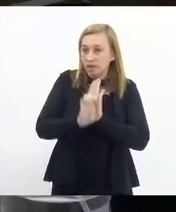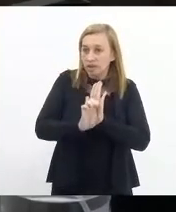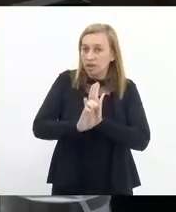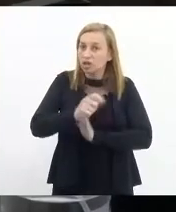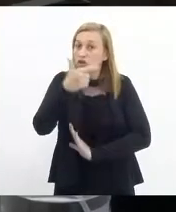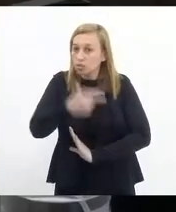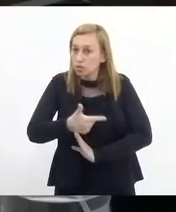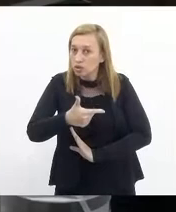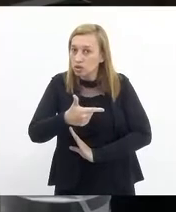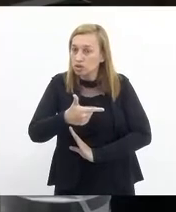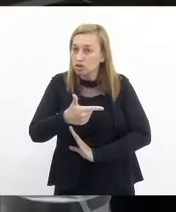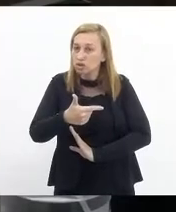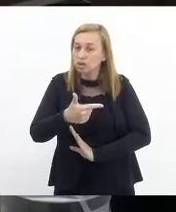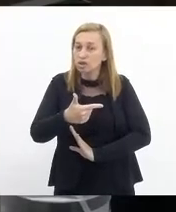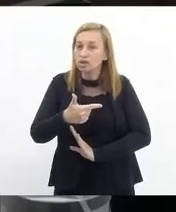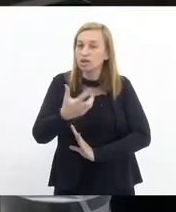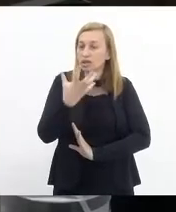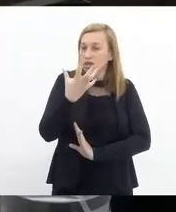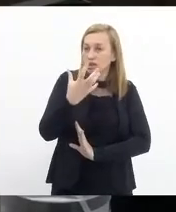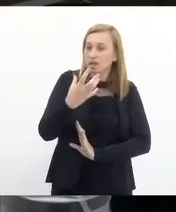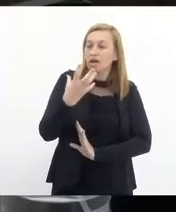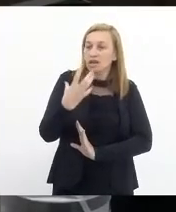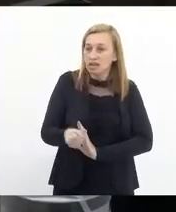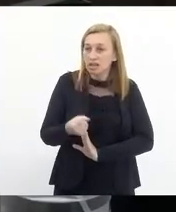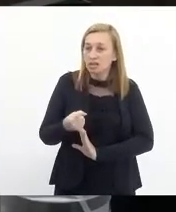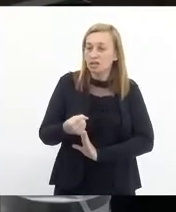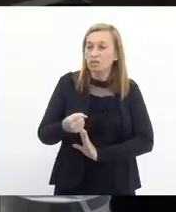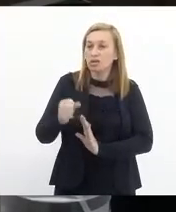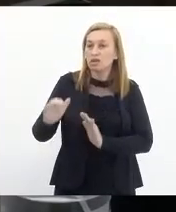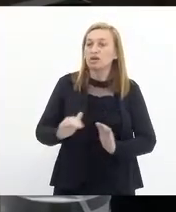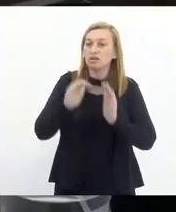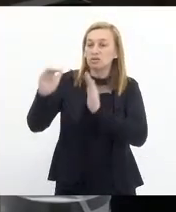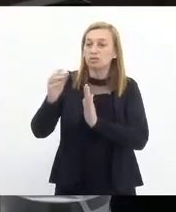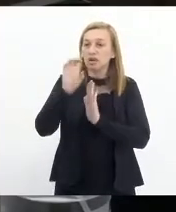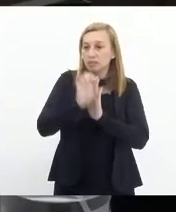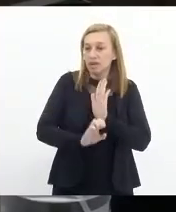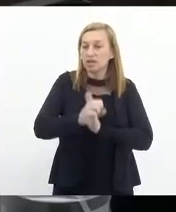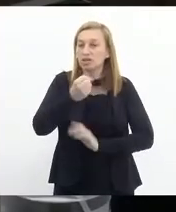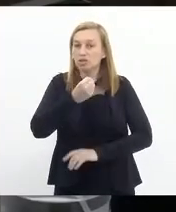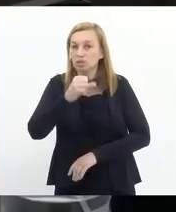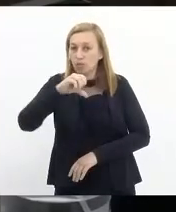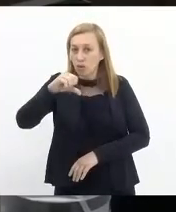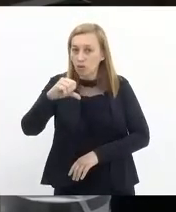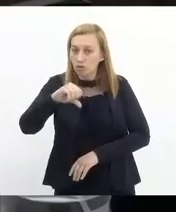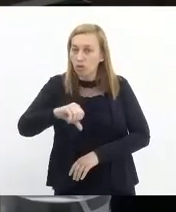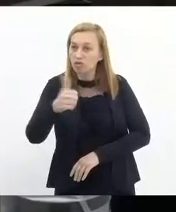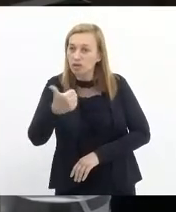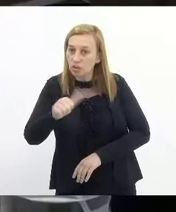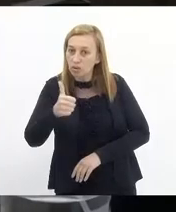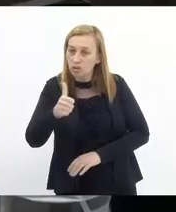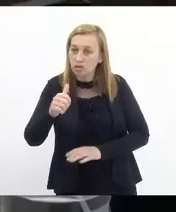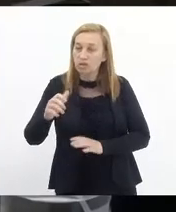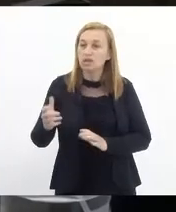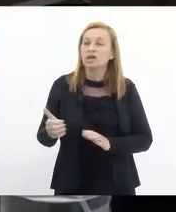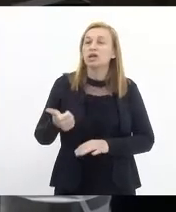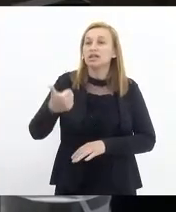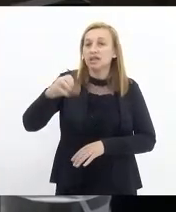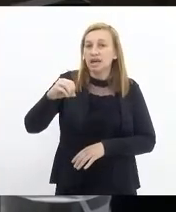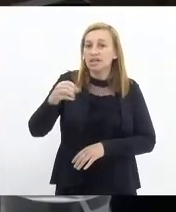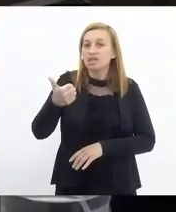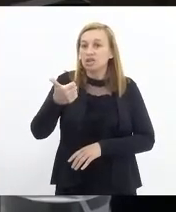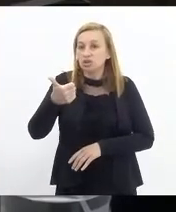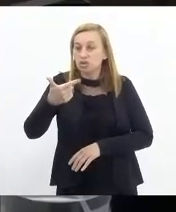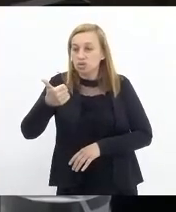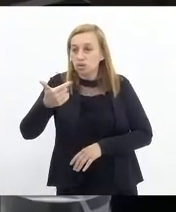3, favorável com sub-emendas emendas 9 e 11, favorável com sub-emendas aglutinativas emendas 10 e 12,